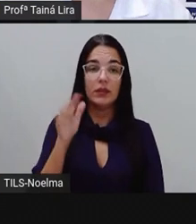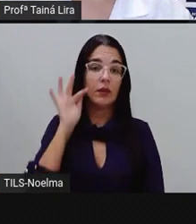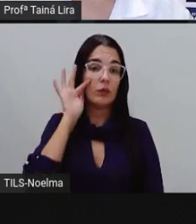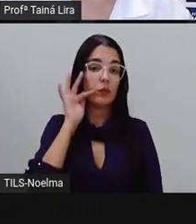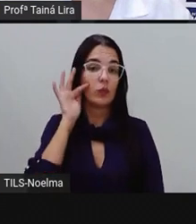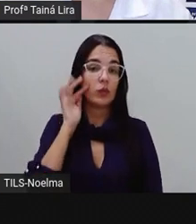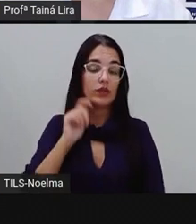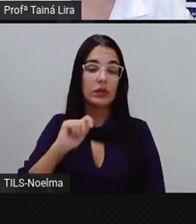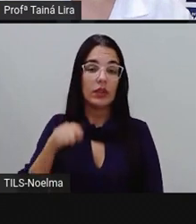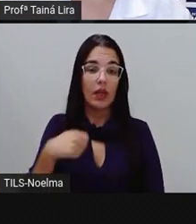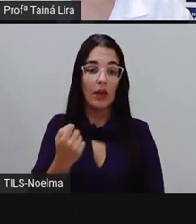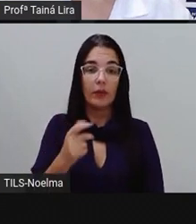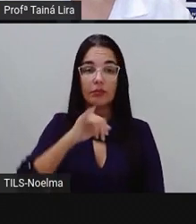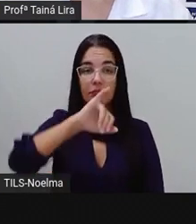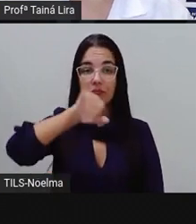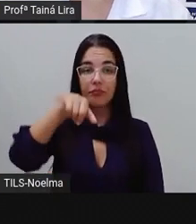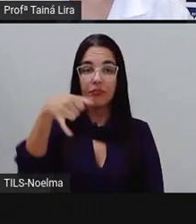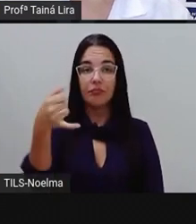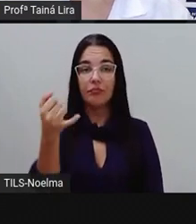Genipapo. Olha lá.